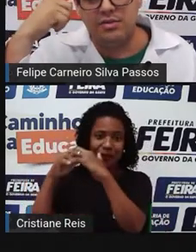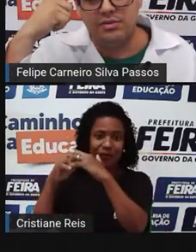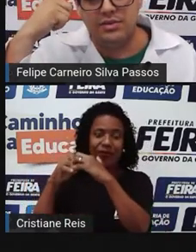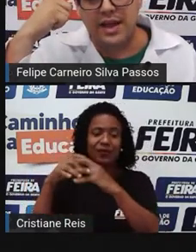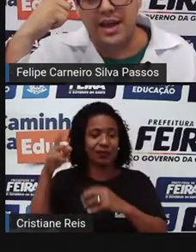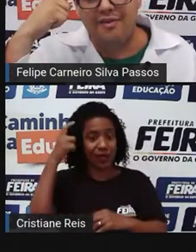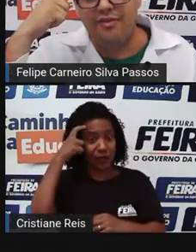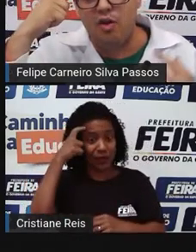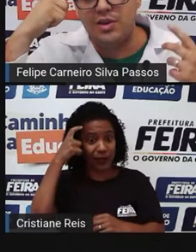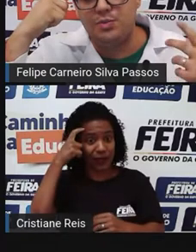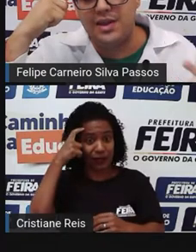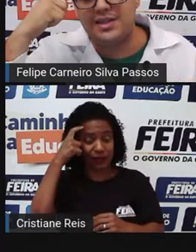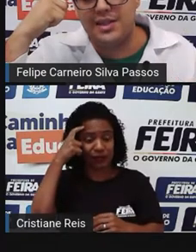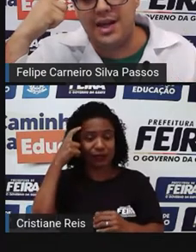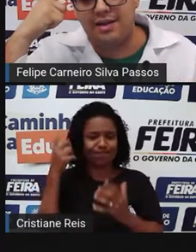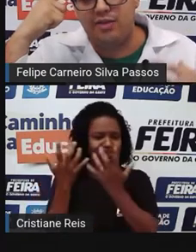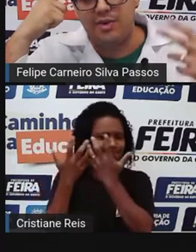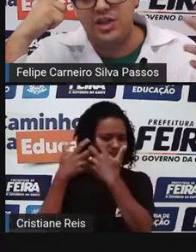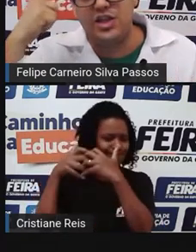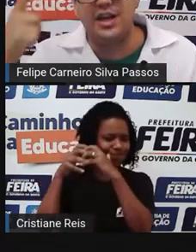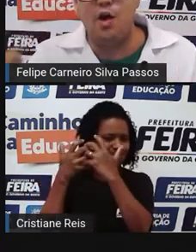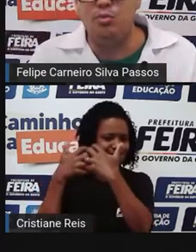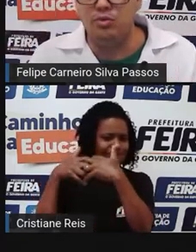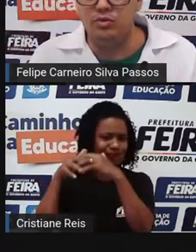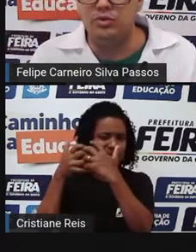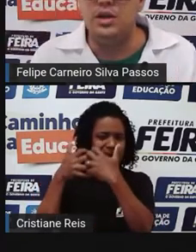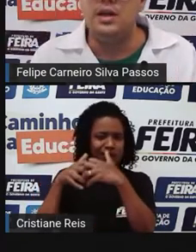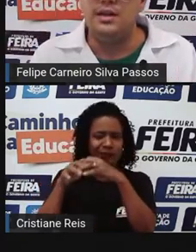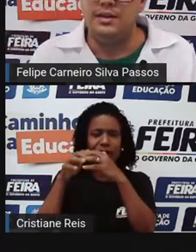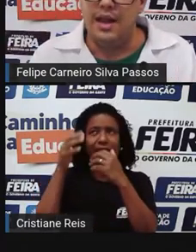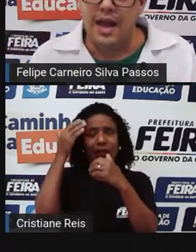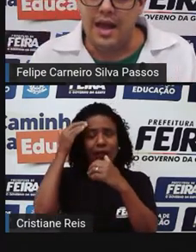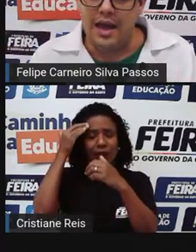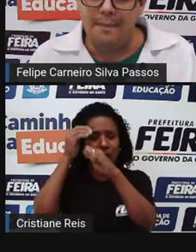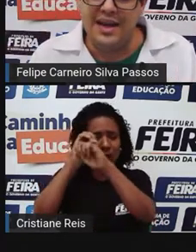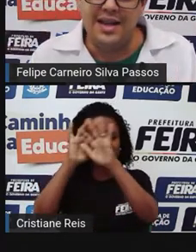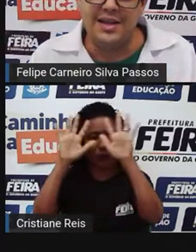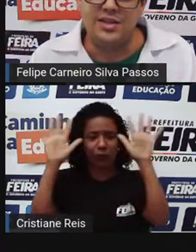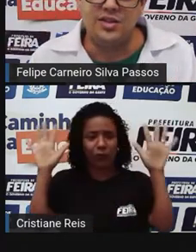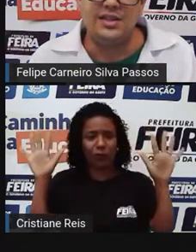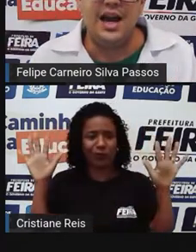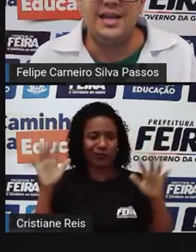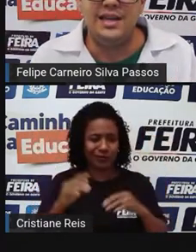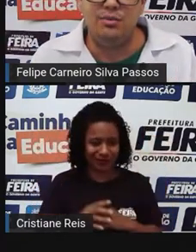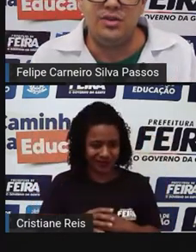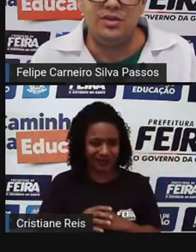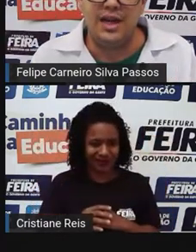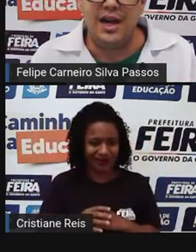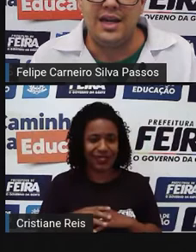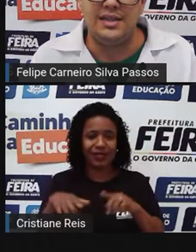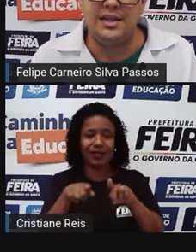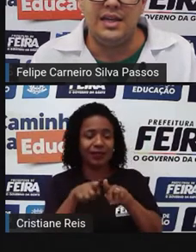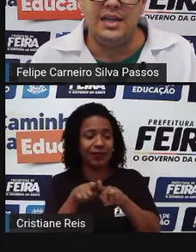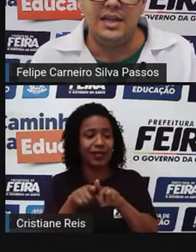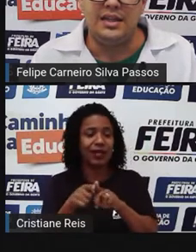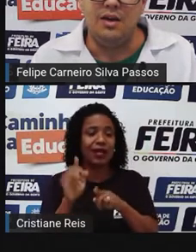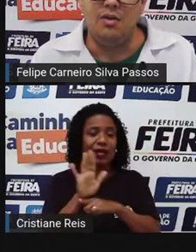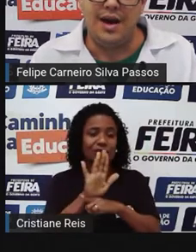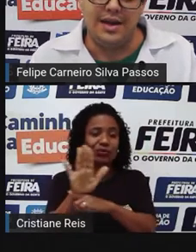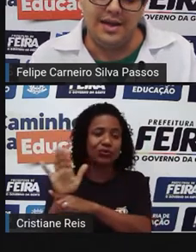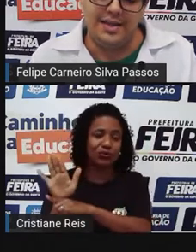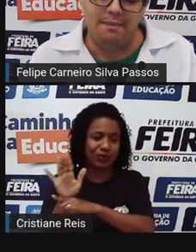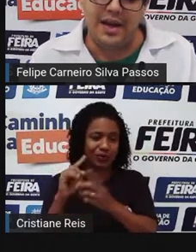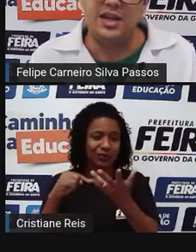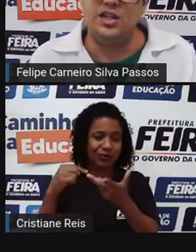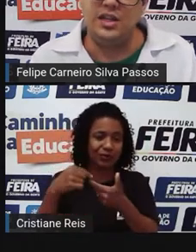Cognição, né? É a forma de pensar, a forma de enxergar o mundo. Habilidades sociais e emocionais. Então,